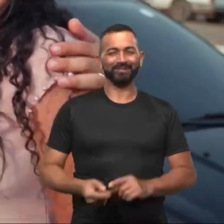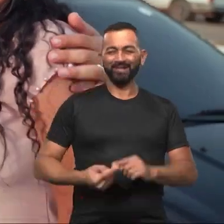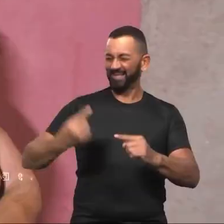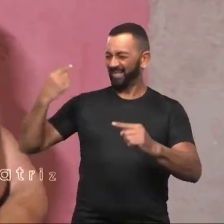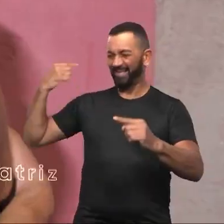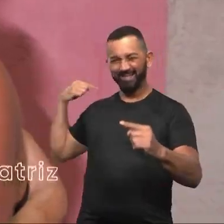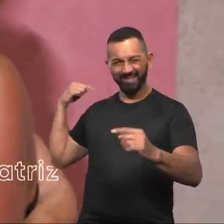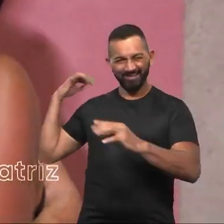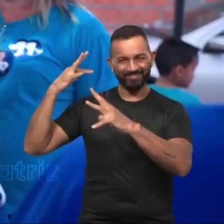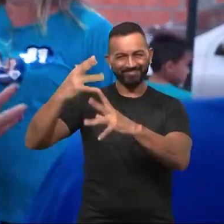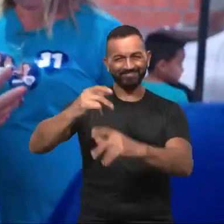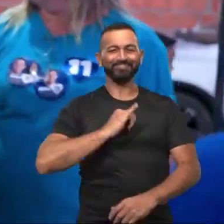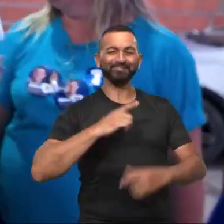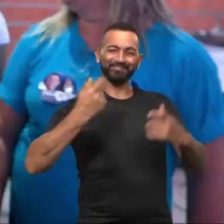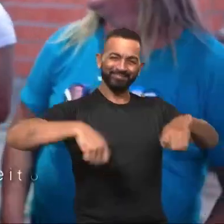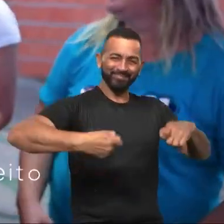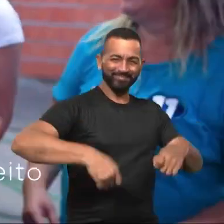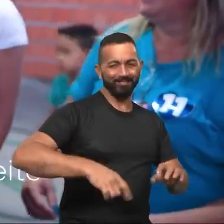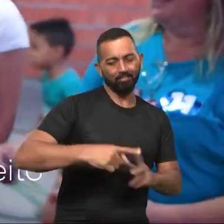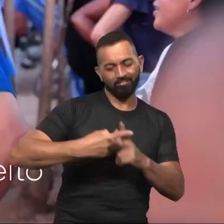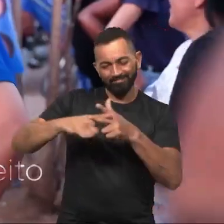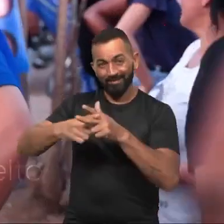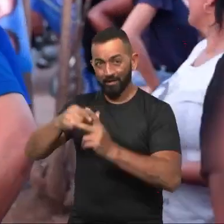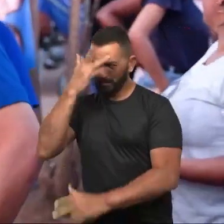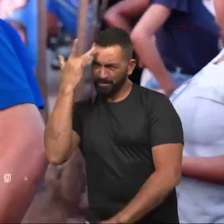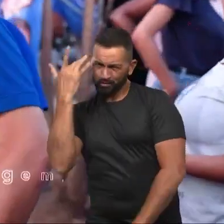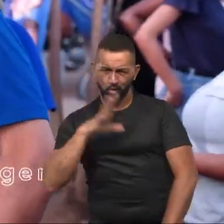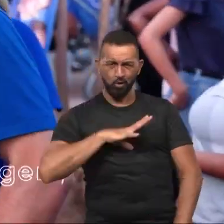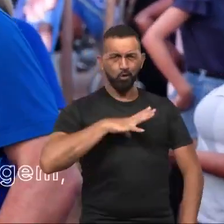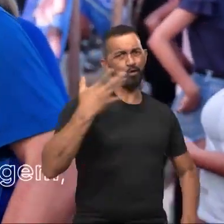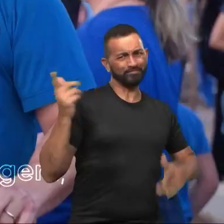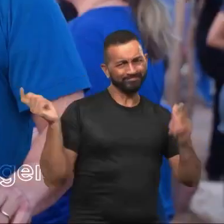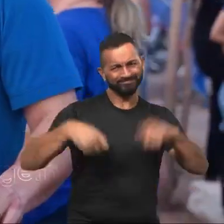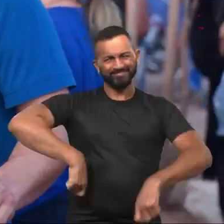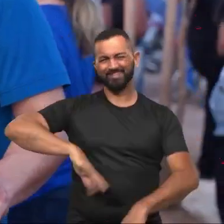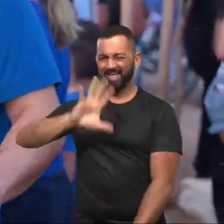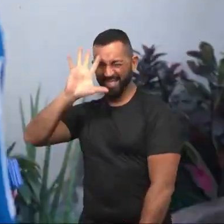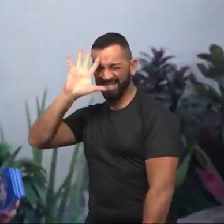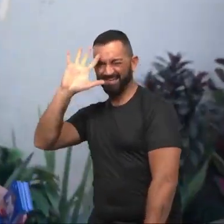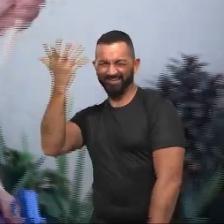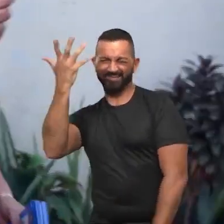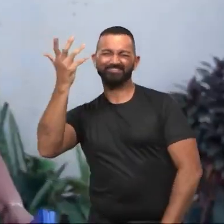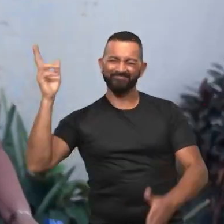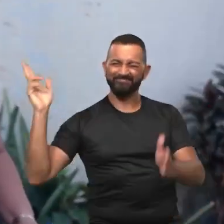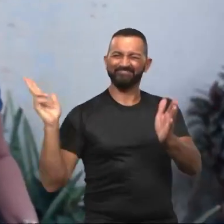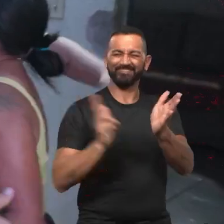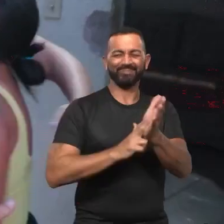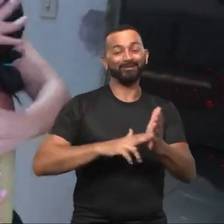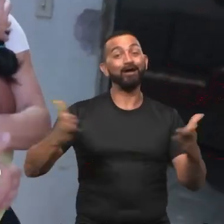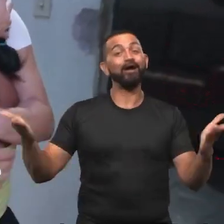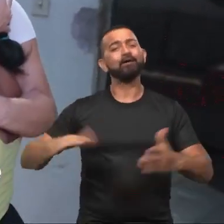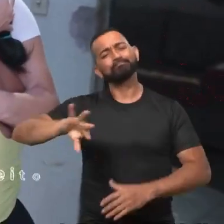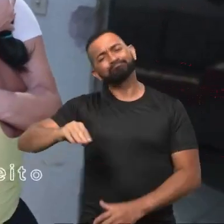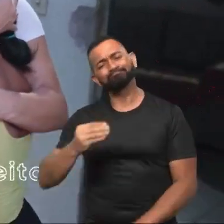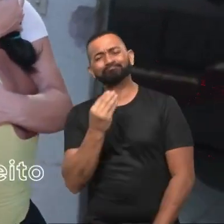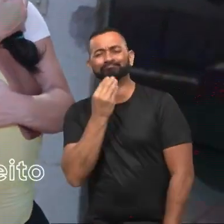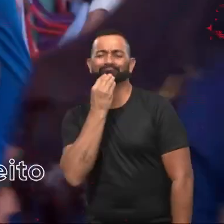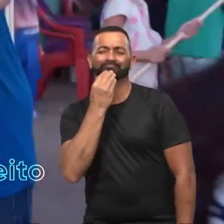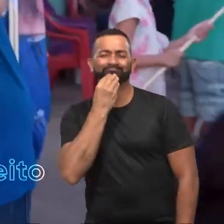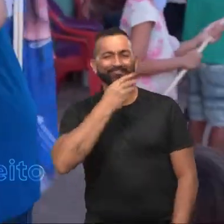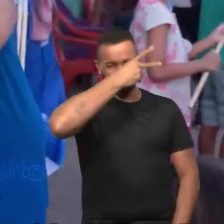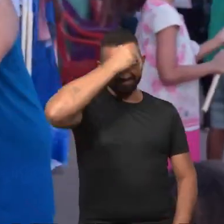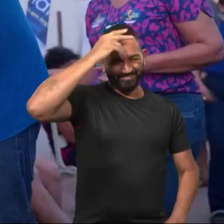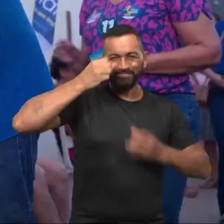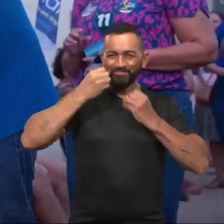Há quanto tempo Imperatriz está precisando de dar jeito. De alguém que tem coragem, que faz acontecer. Agora temos chances de eleger um bom